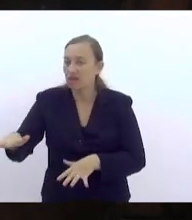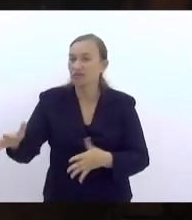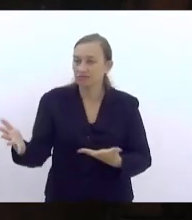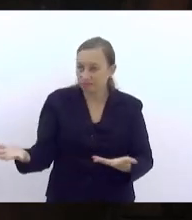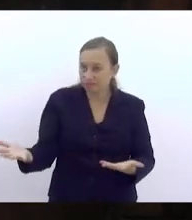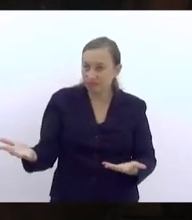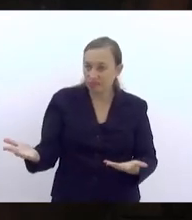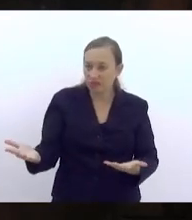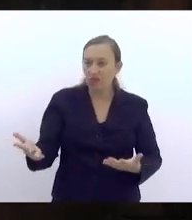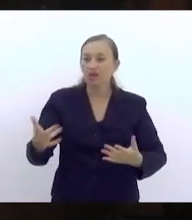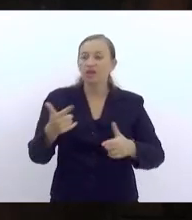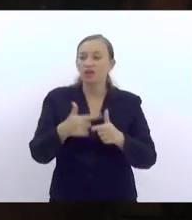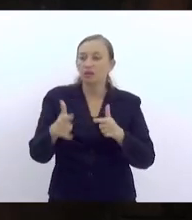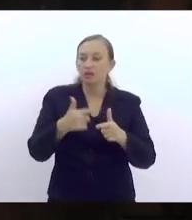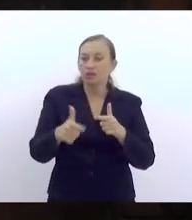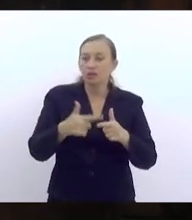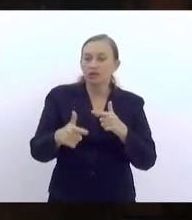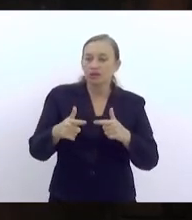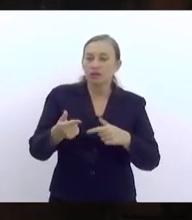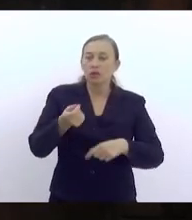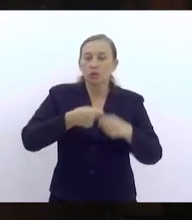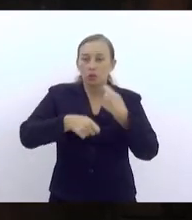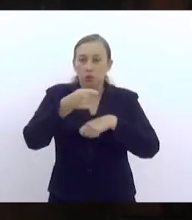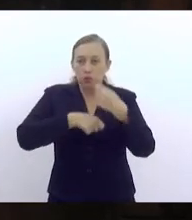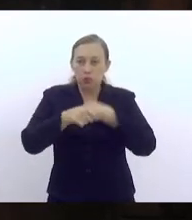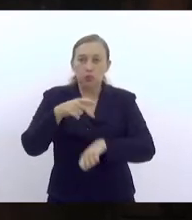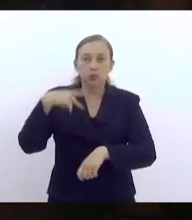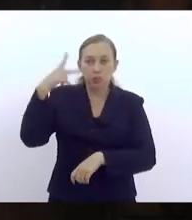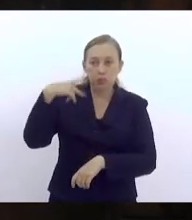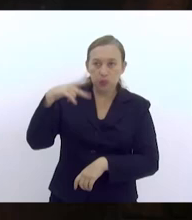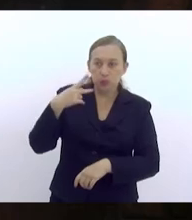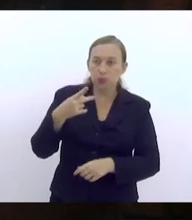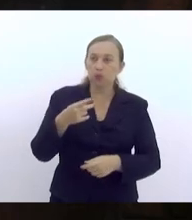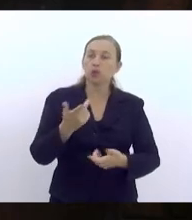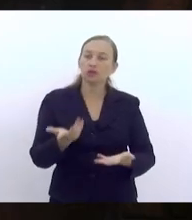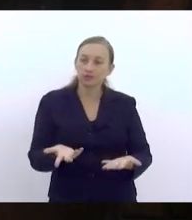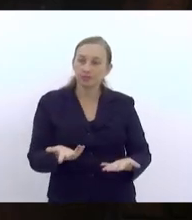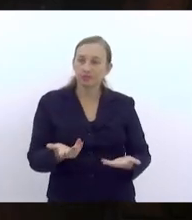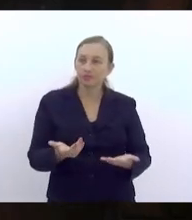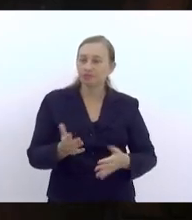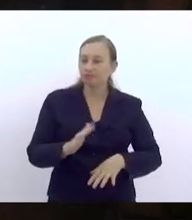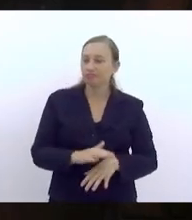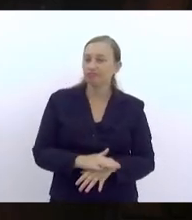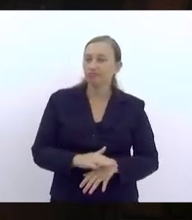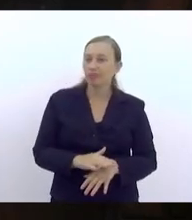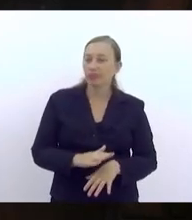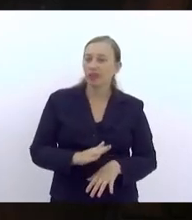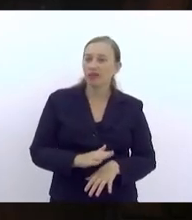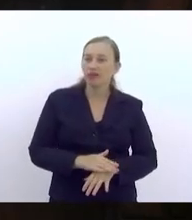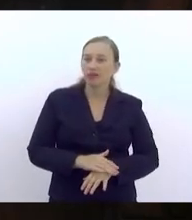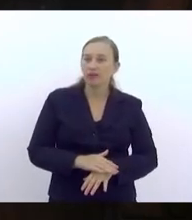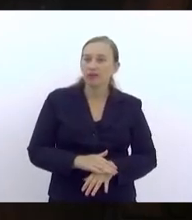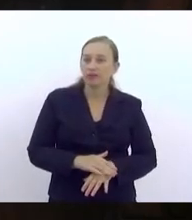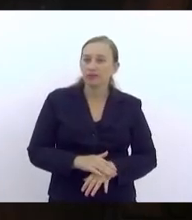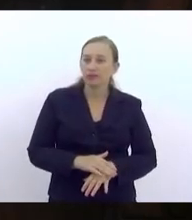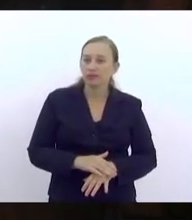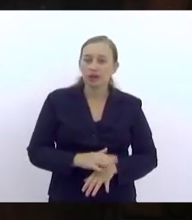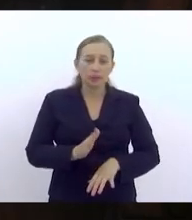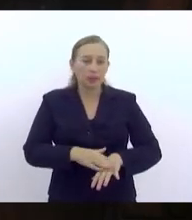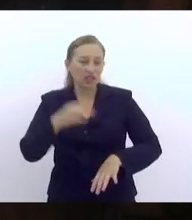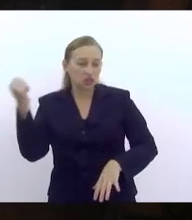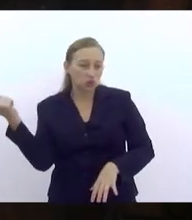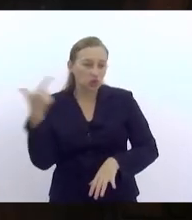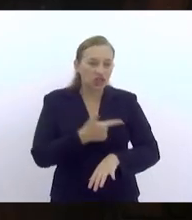social, política e econômica. Então, ela vai muito mais além das salas